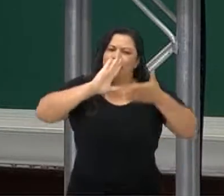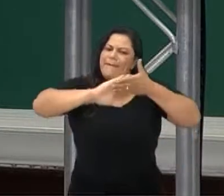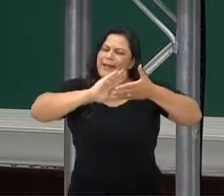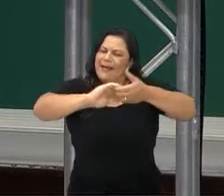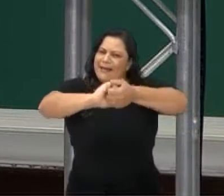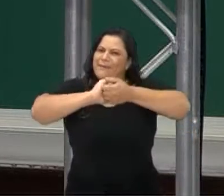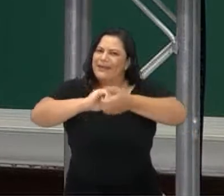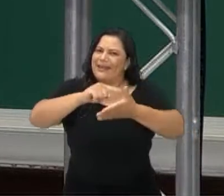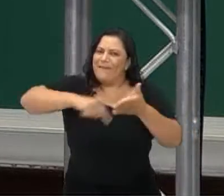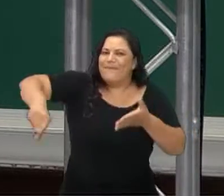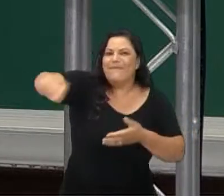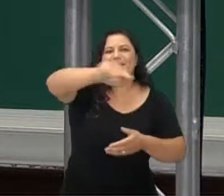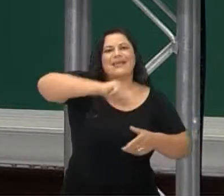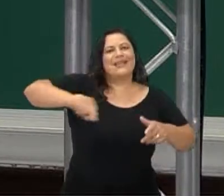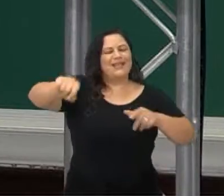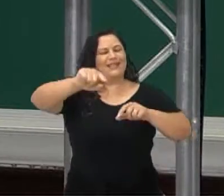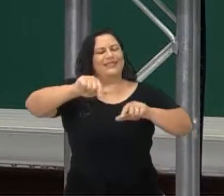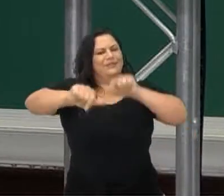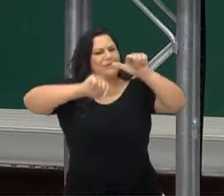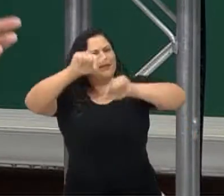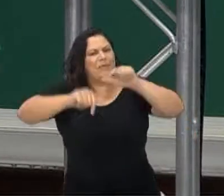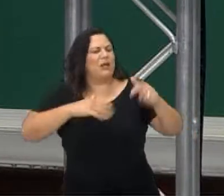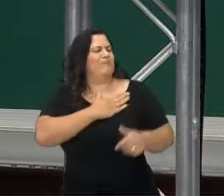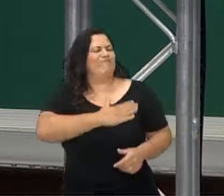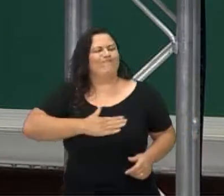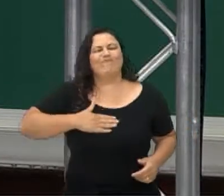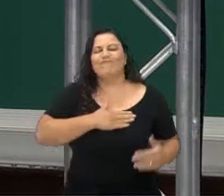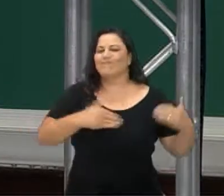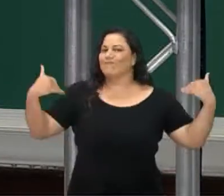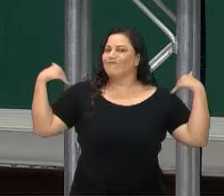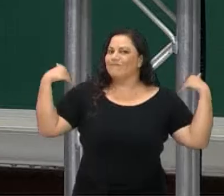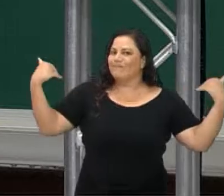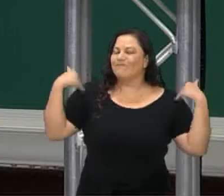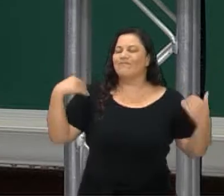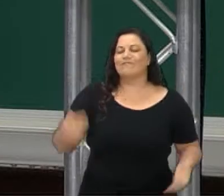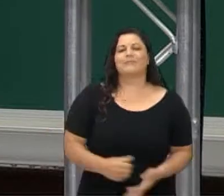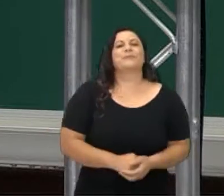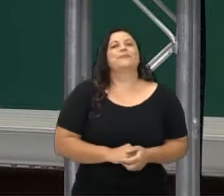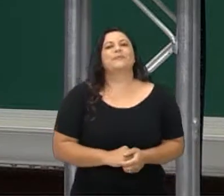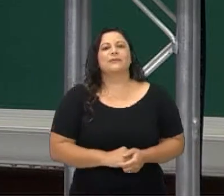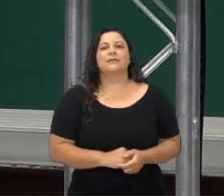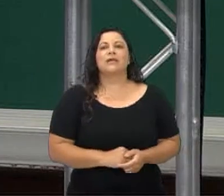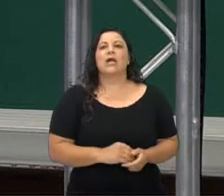muito de educação física. Meu nome é Eduardo e a minha cidade é